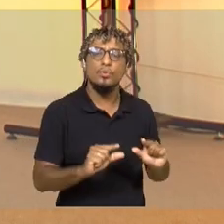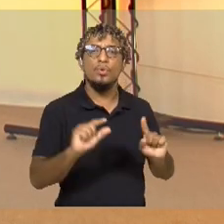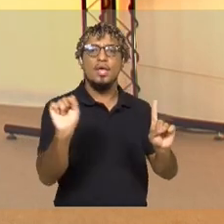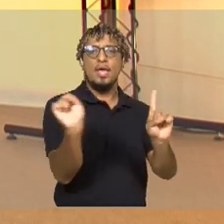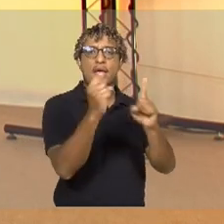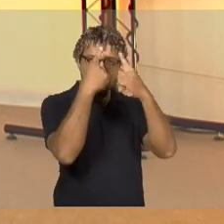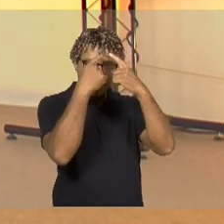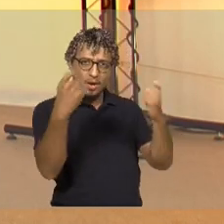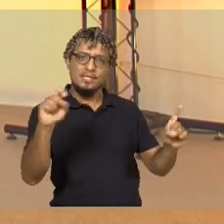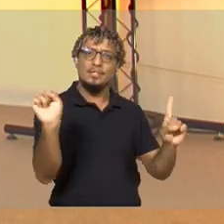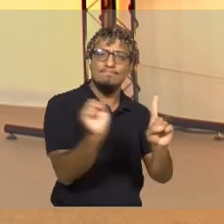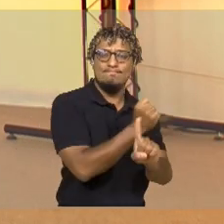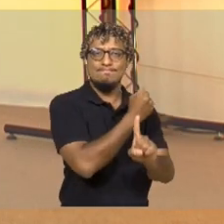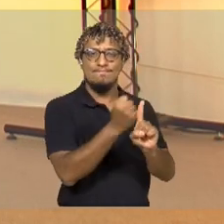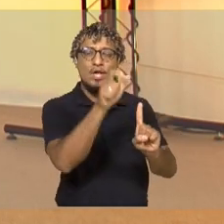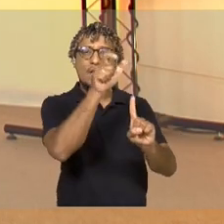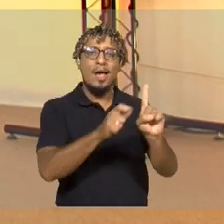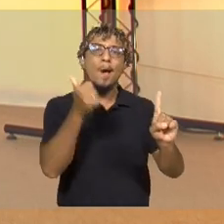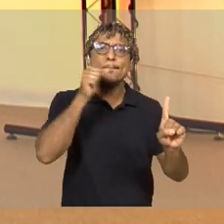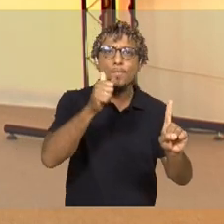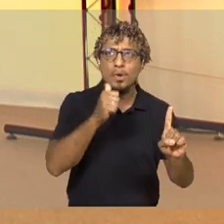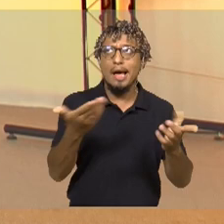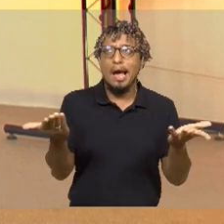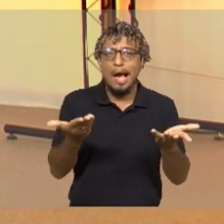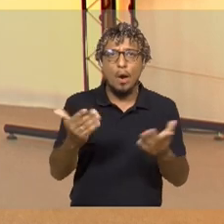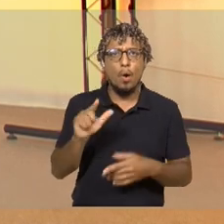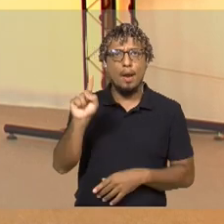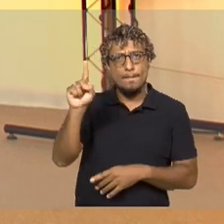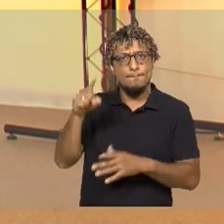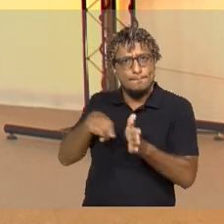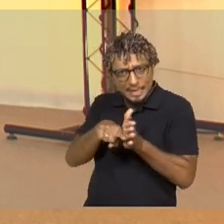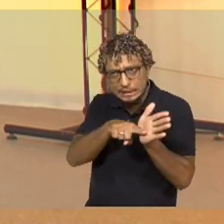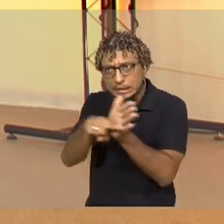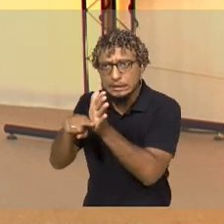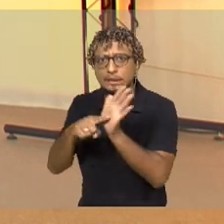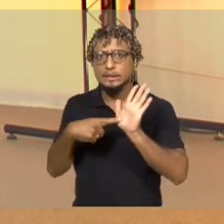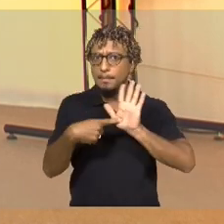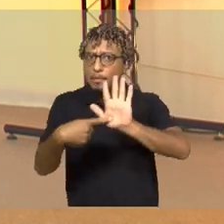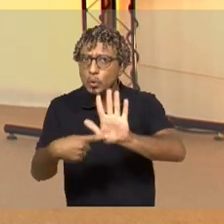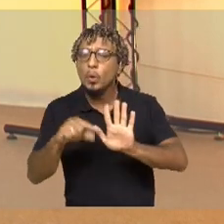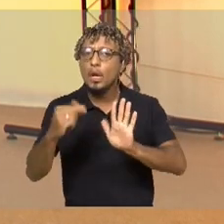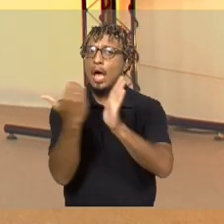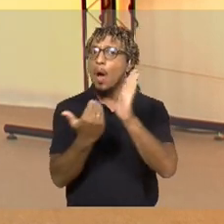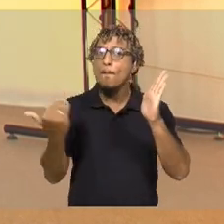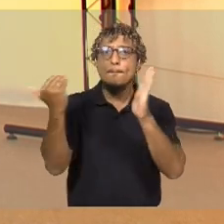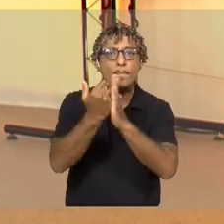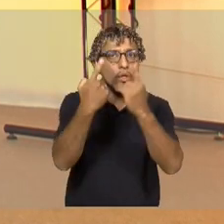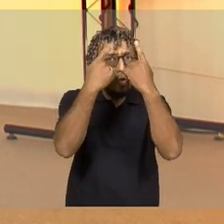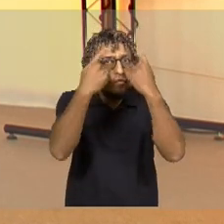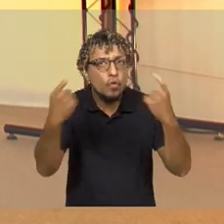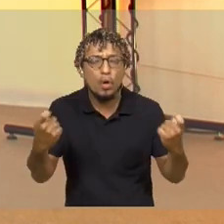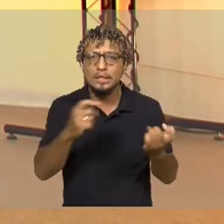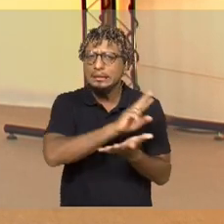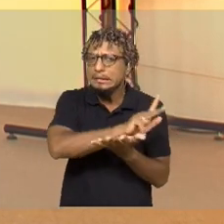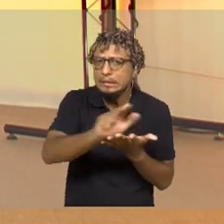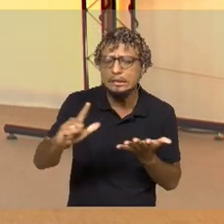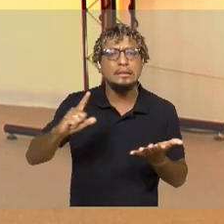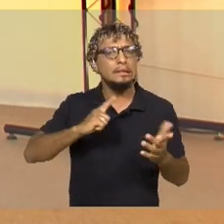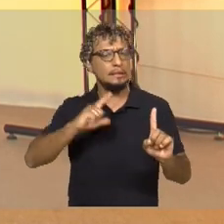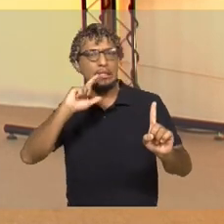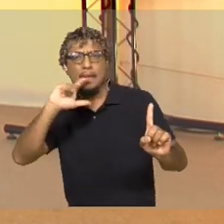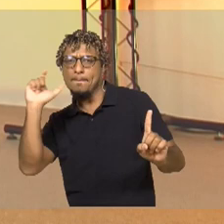pesquisa recente revelou que aumentaram todas as formas de violência contra a mulher no Brasil. E a lista inclui desde